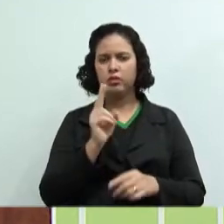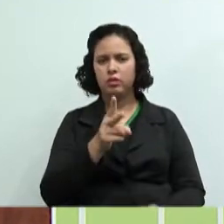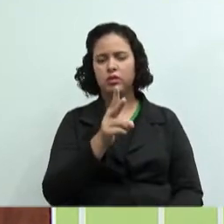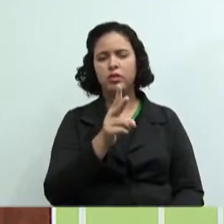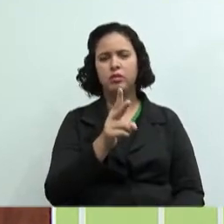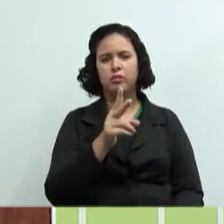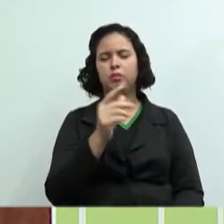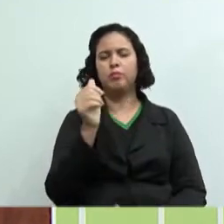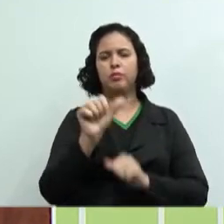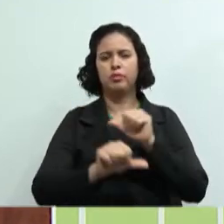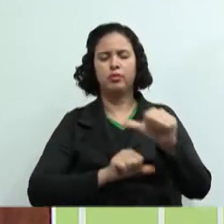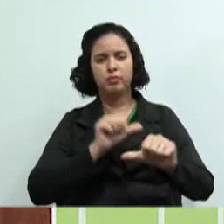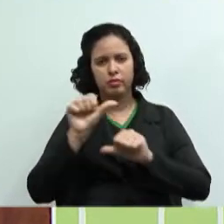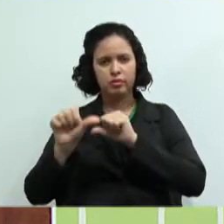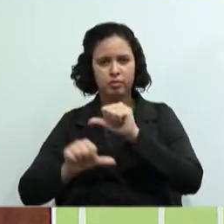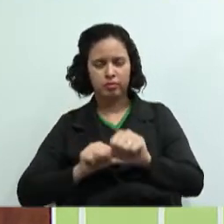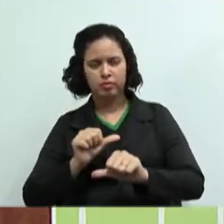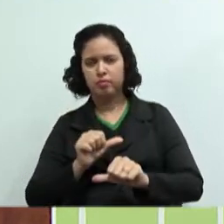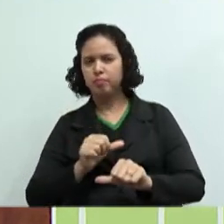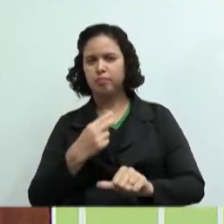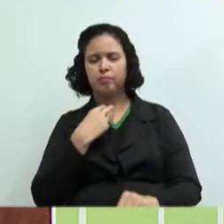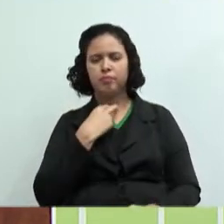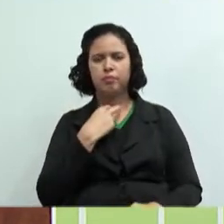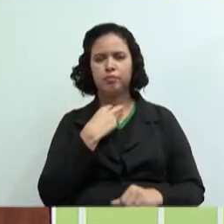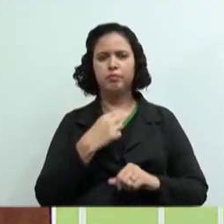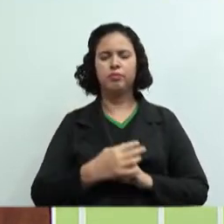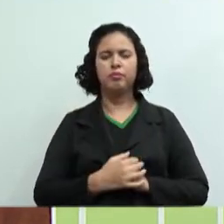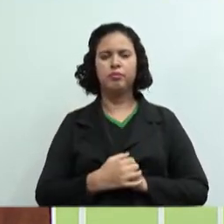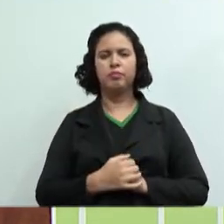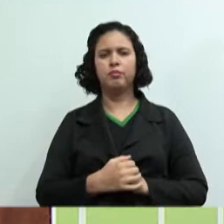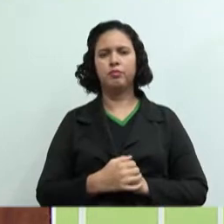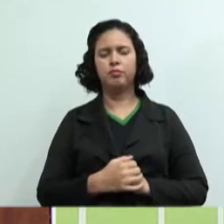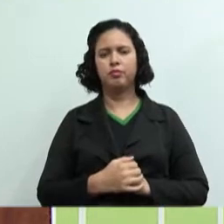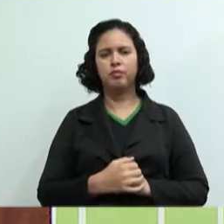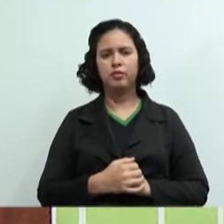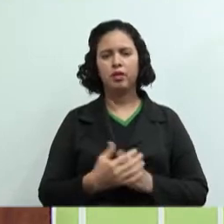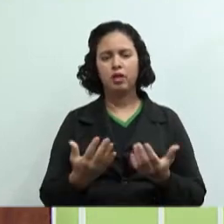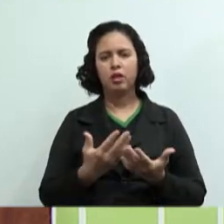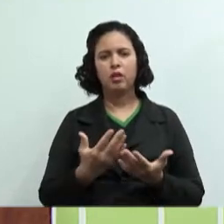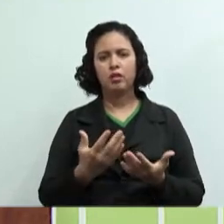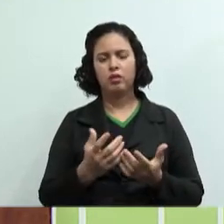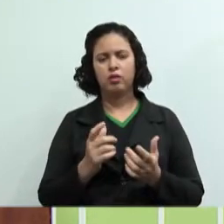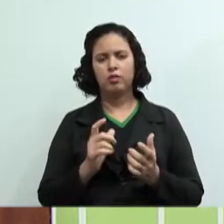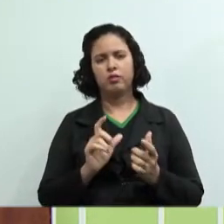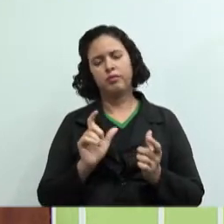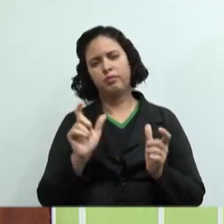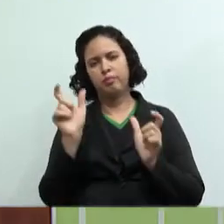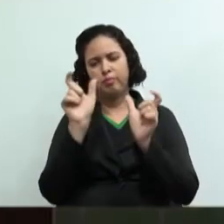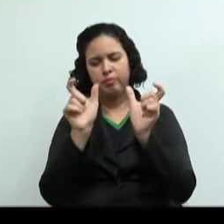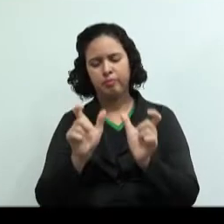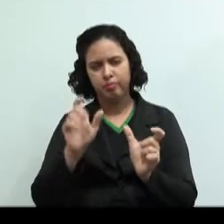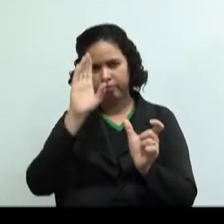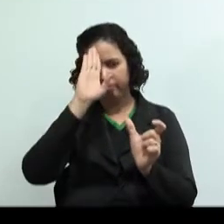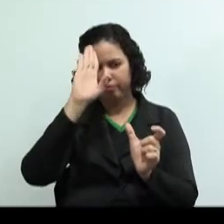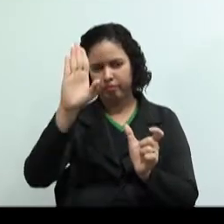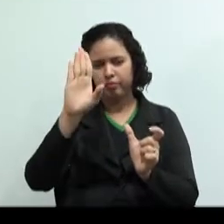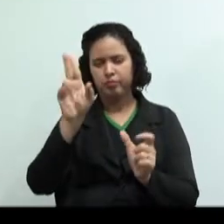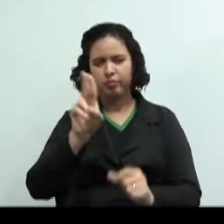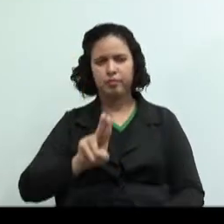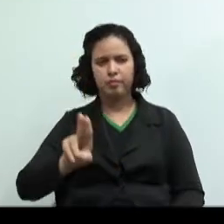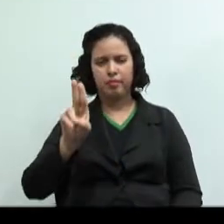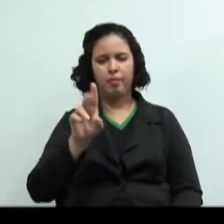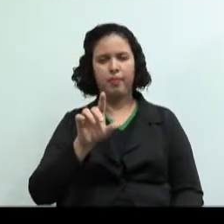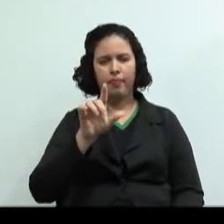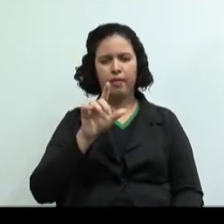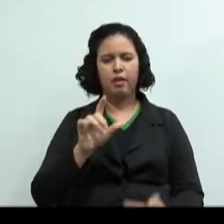sempre utilizar o mesmo padrão. Agora vamos para os principais termos usados em custos. Então